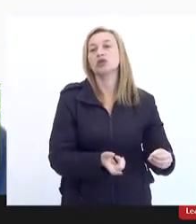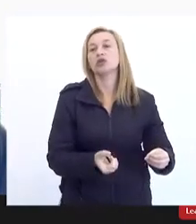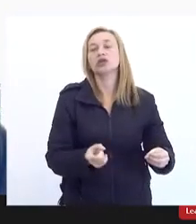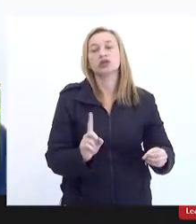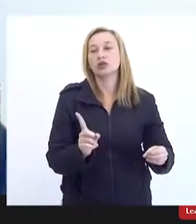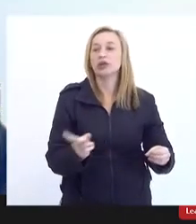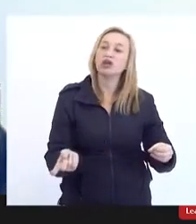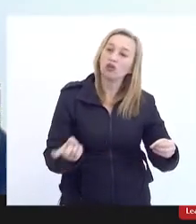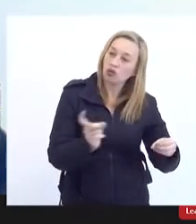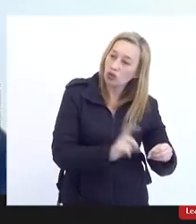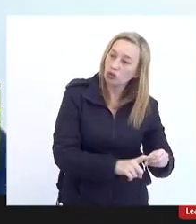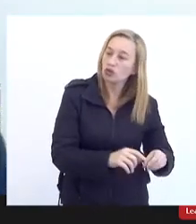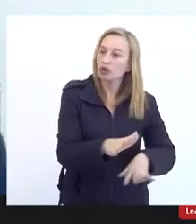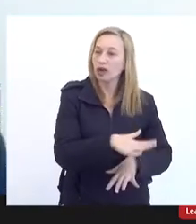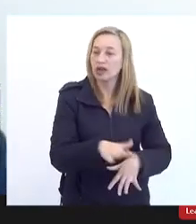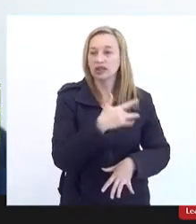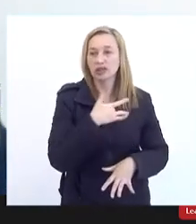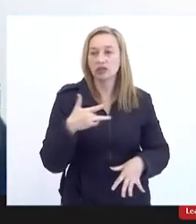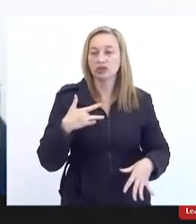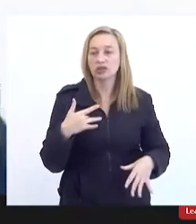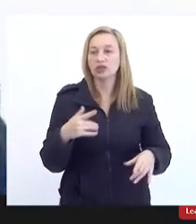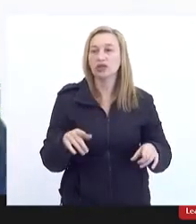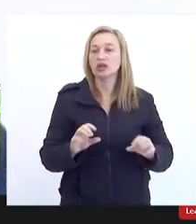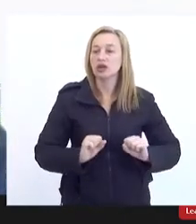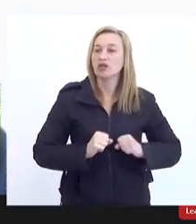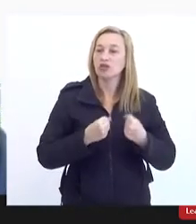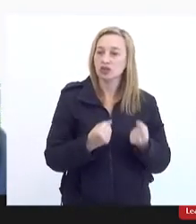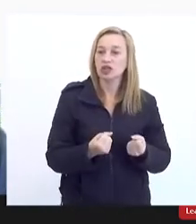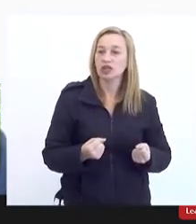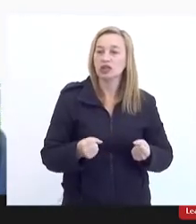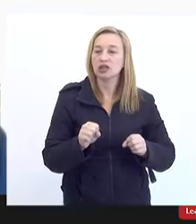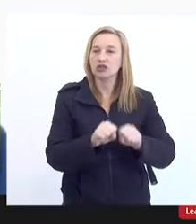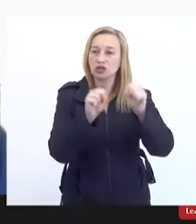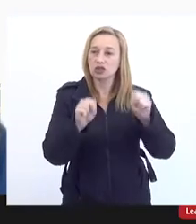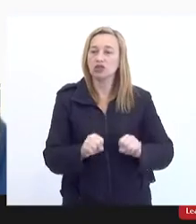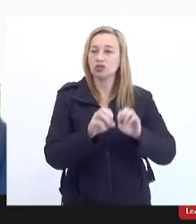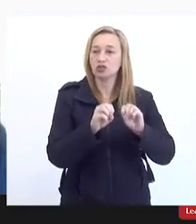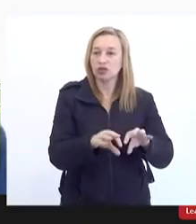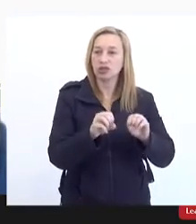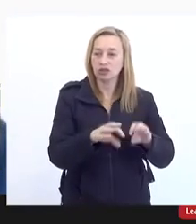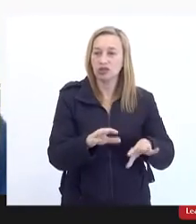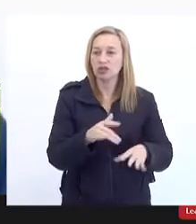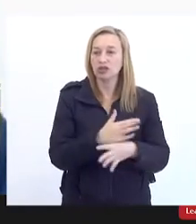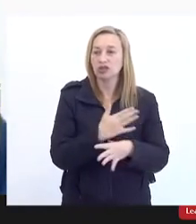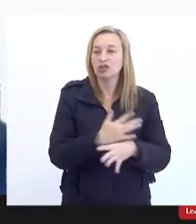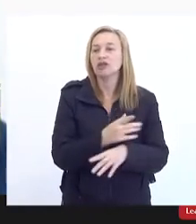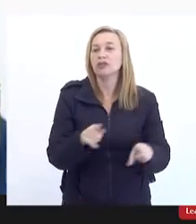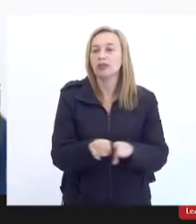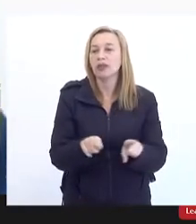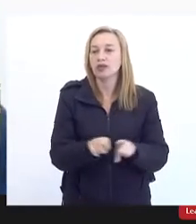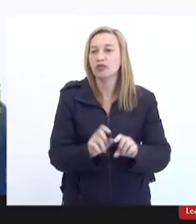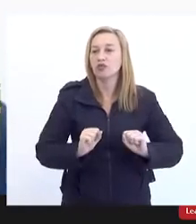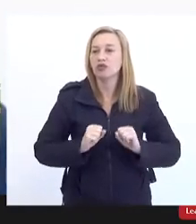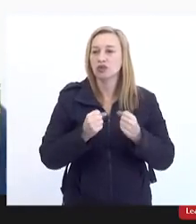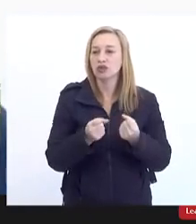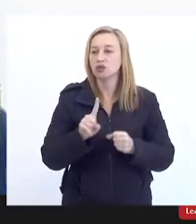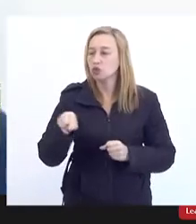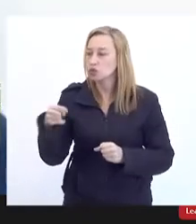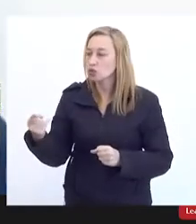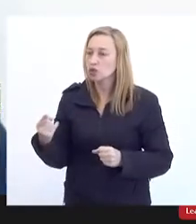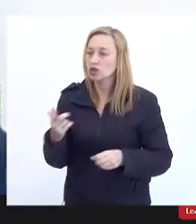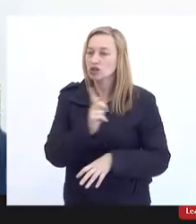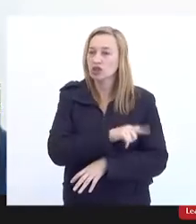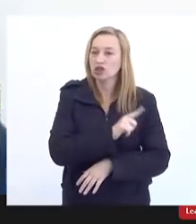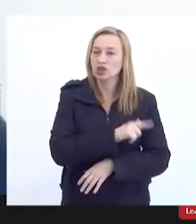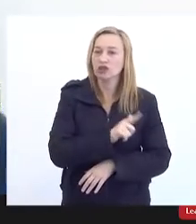saúde no meio de uma pandemia muito menos para fortalecer o sistema educacional das cidades e muito menos para fortalecer o outro lado da gestão